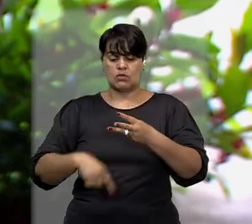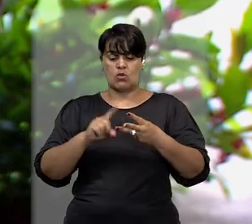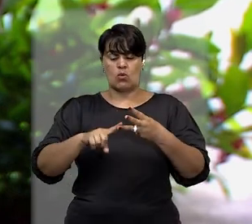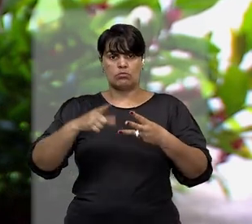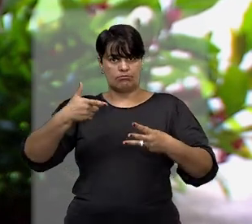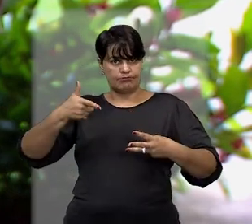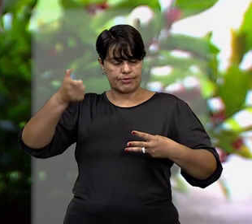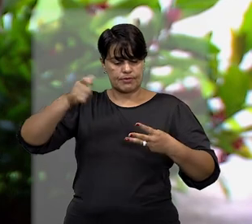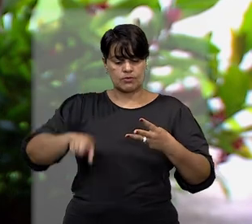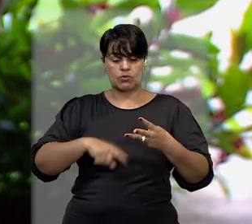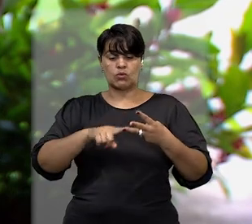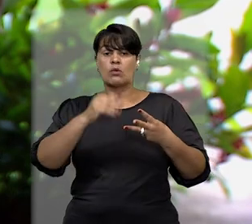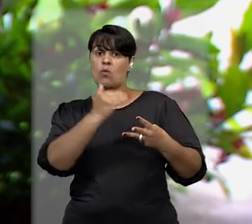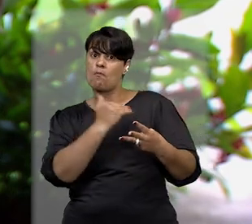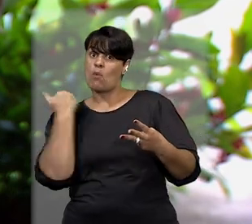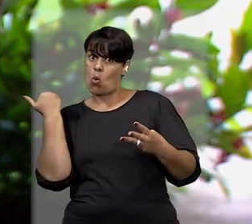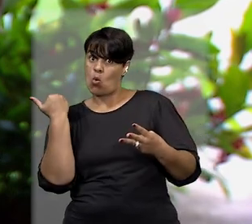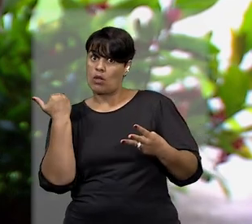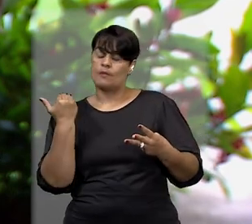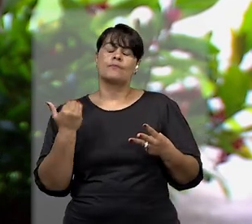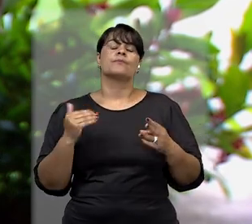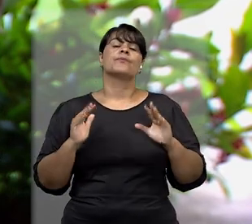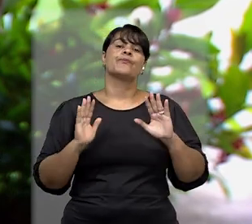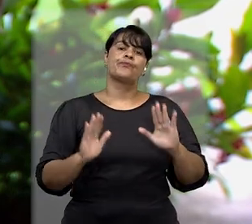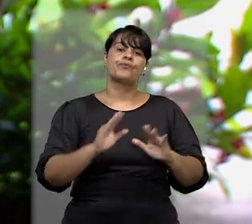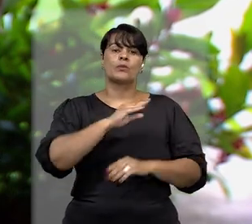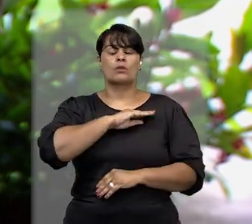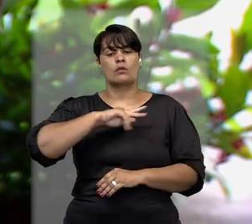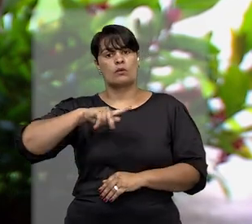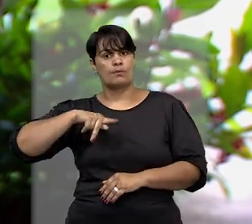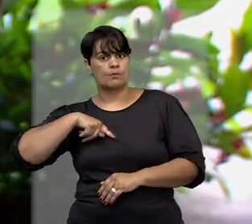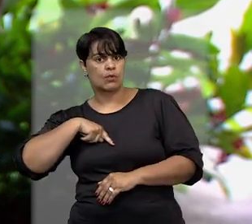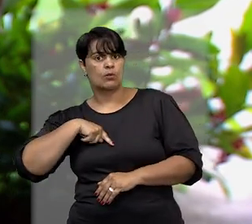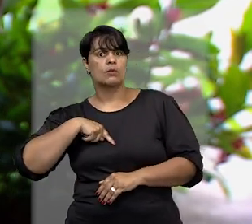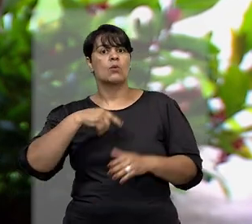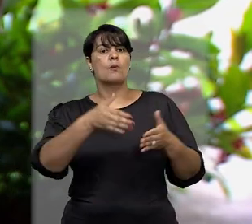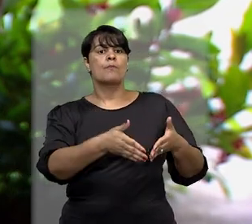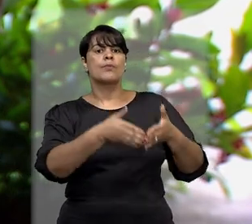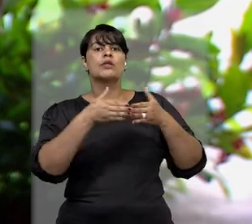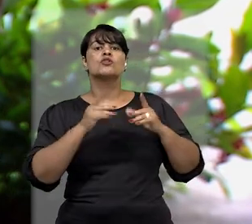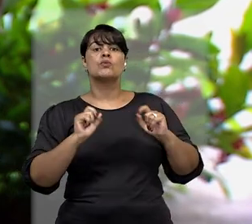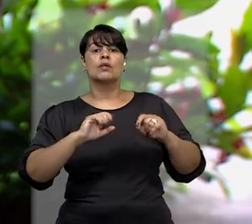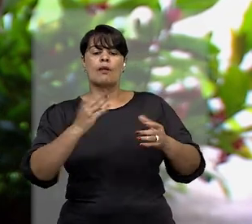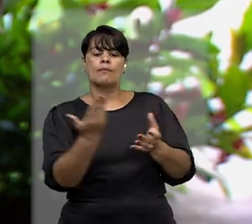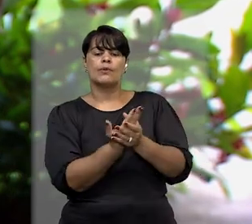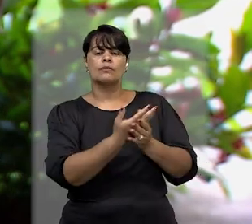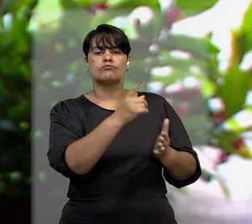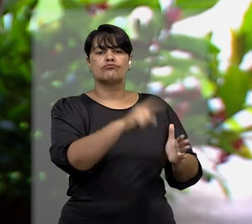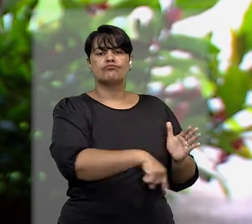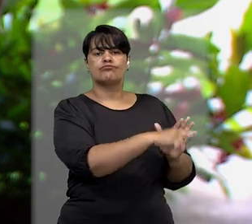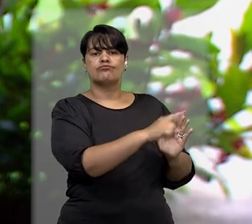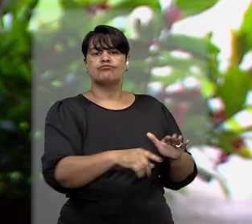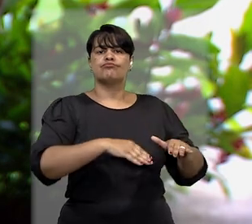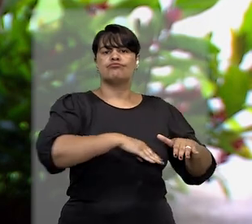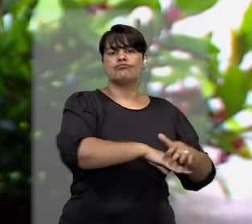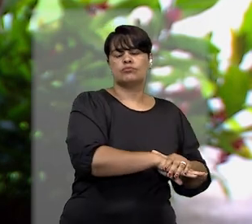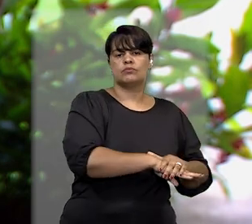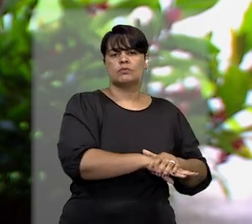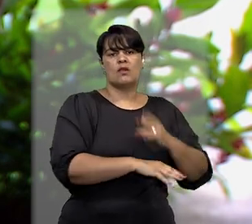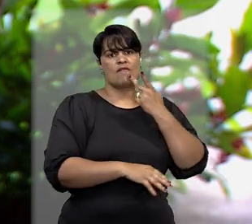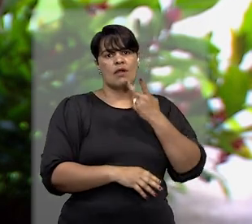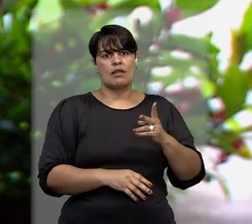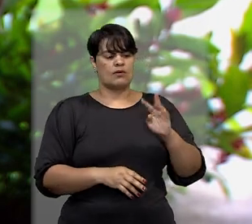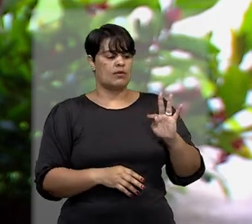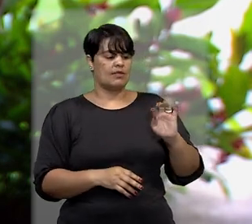executado. Inicialmente, o Ministério Público Estadual pediu o arquivamento do caso, acatando a tese dos